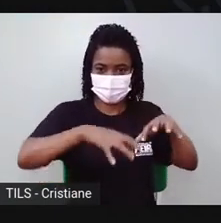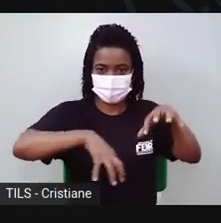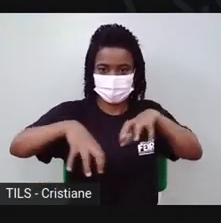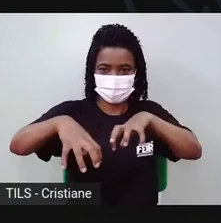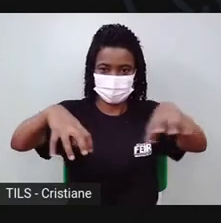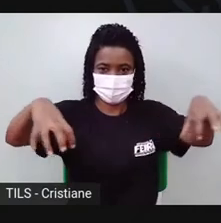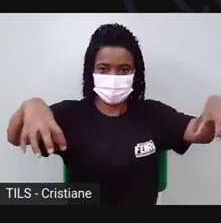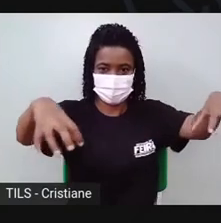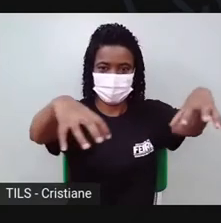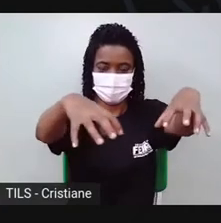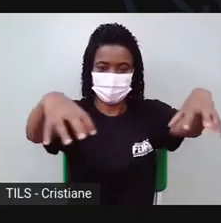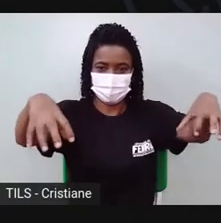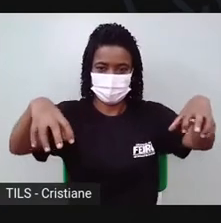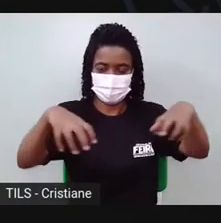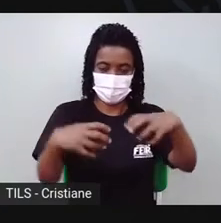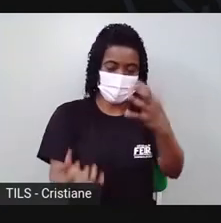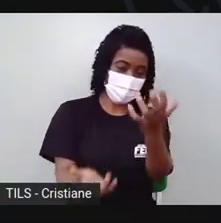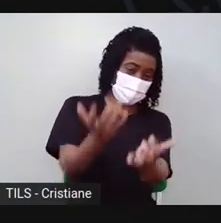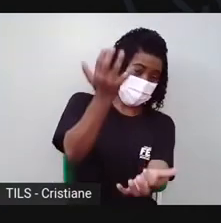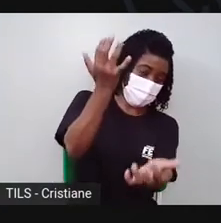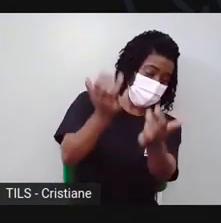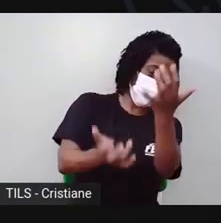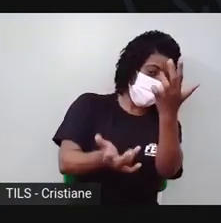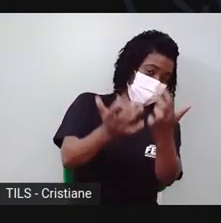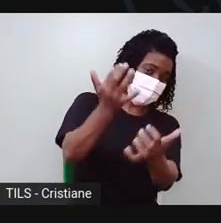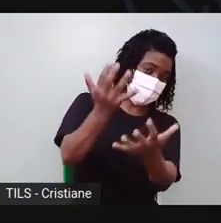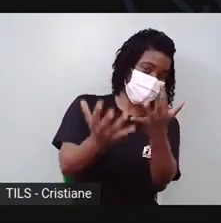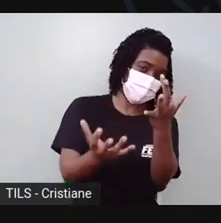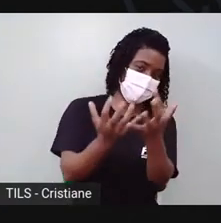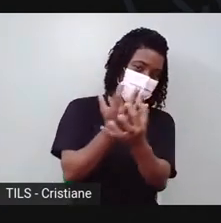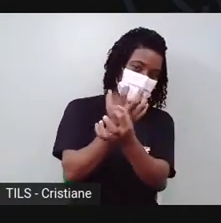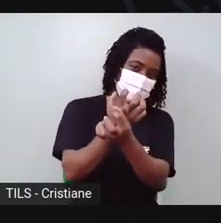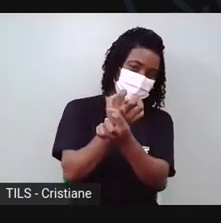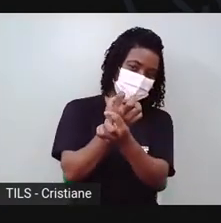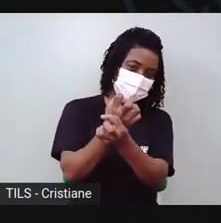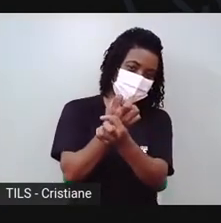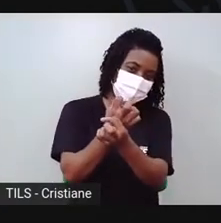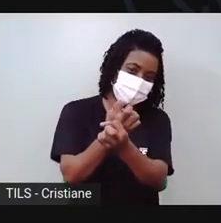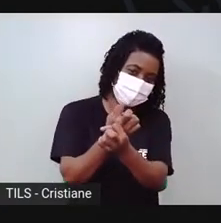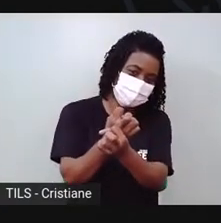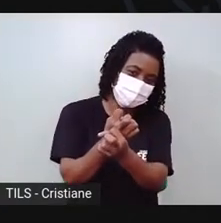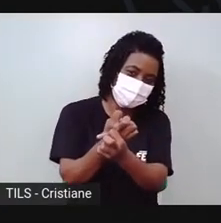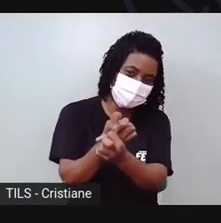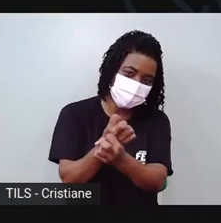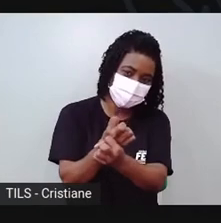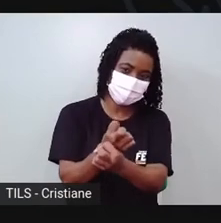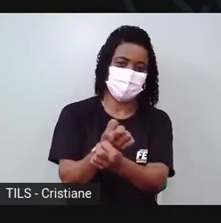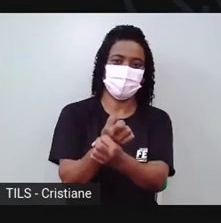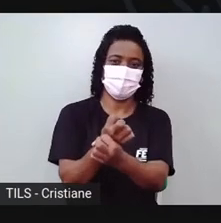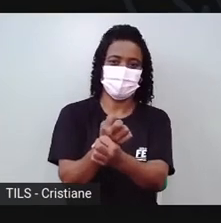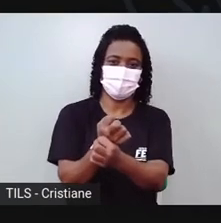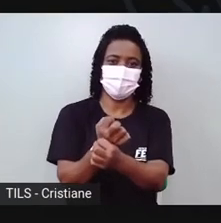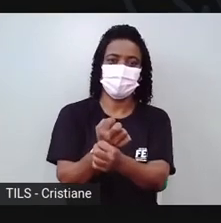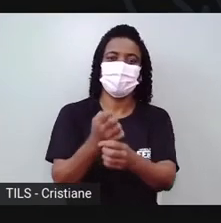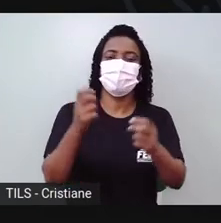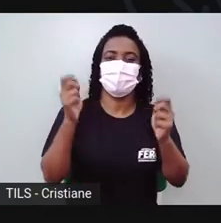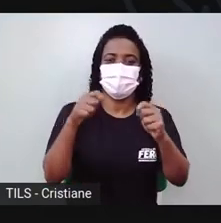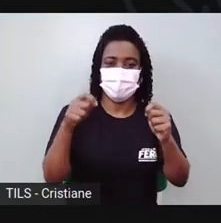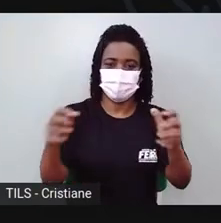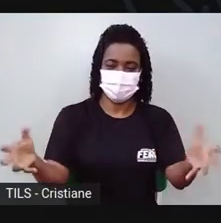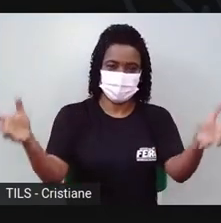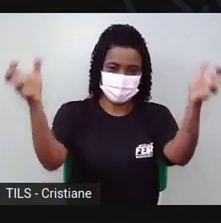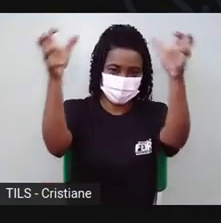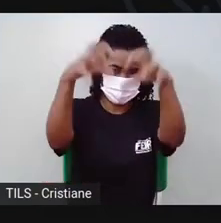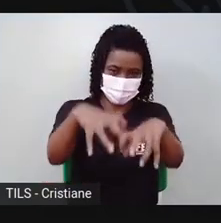esse calor, elas vão endurecendo. Aí quando perde toda a umidade do barro, aí elas colocam dentro da fogueira